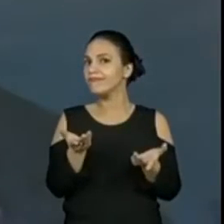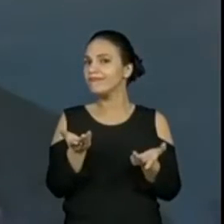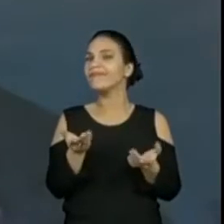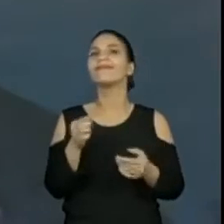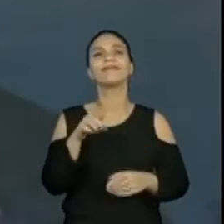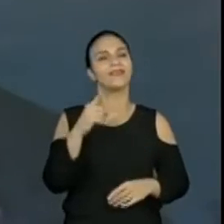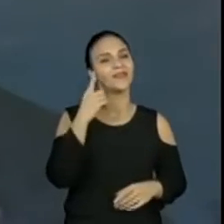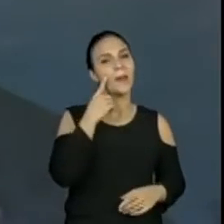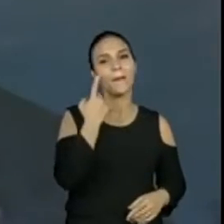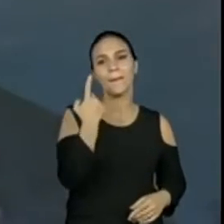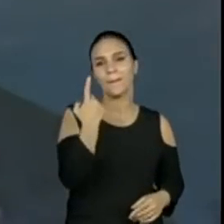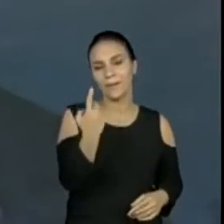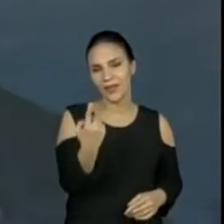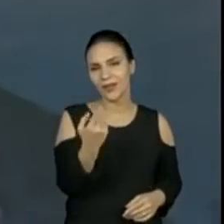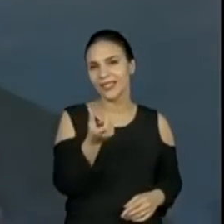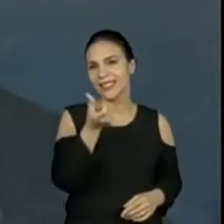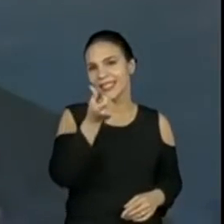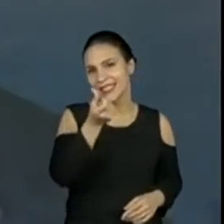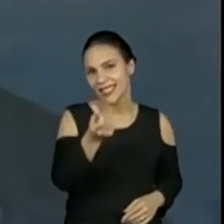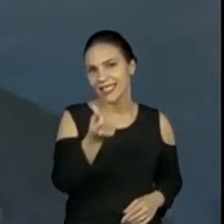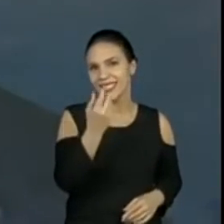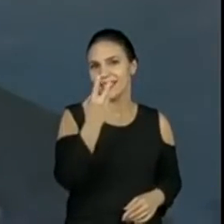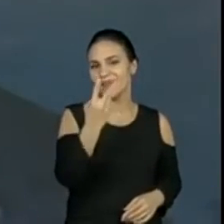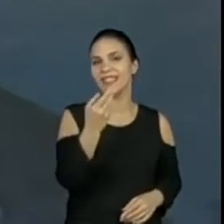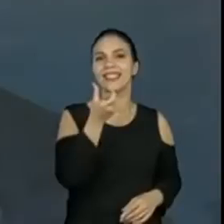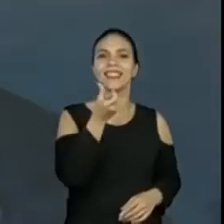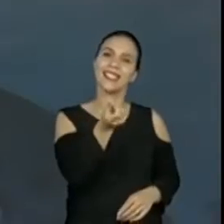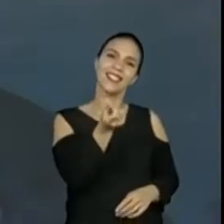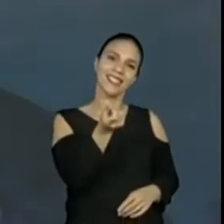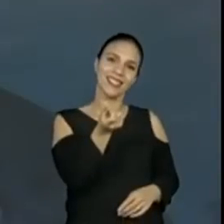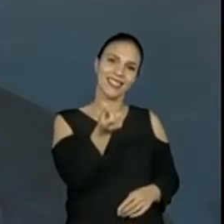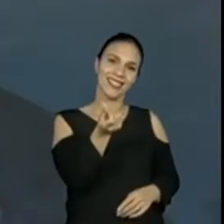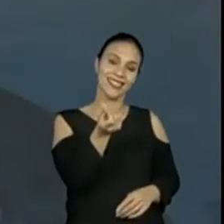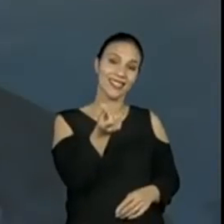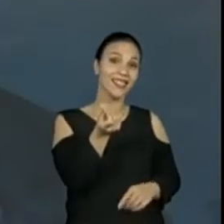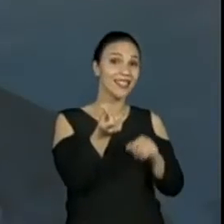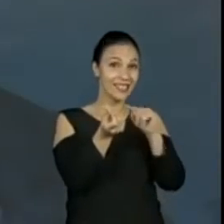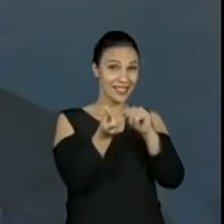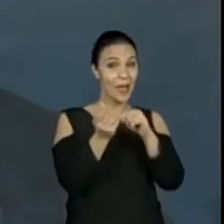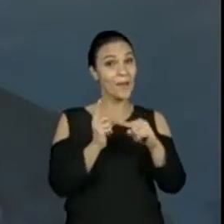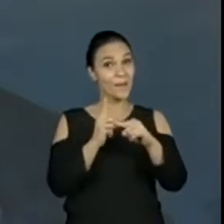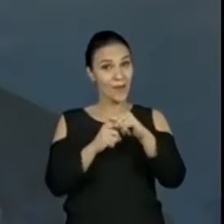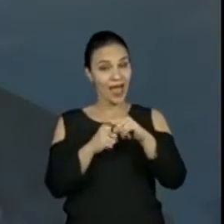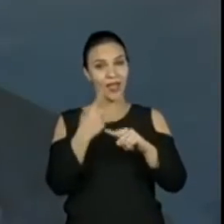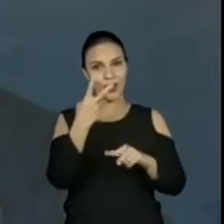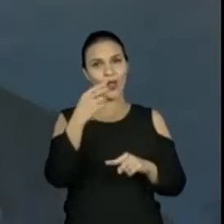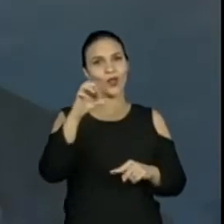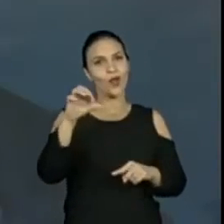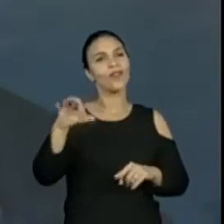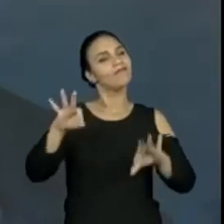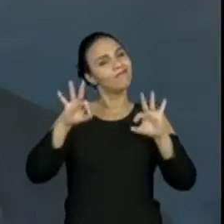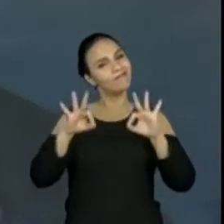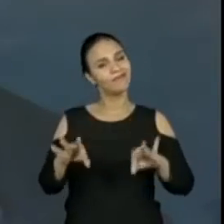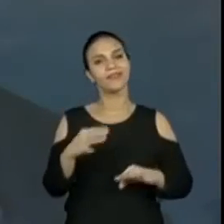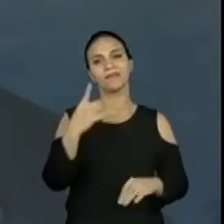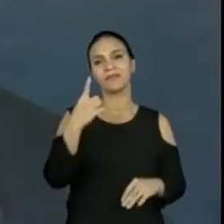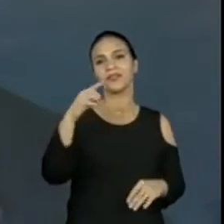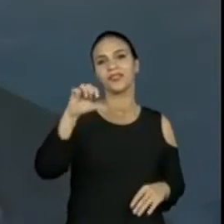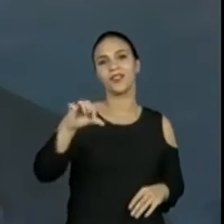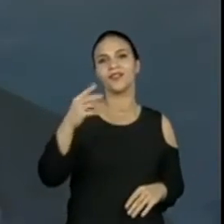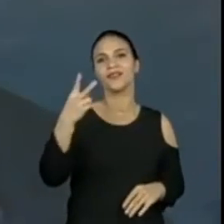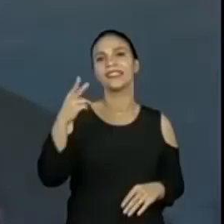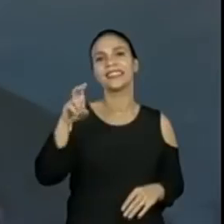.626. 1.626 mais 299 igual a